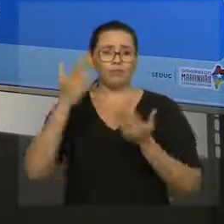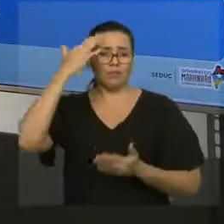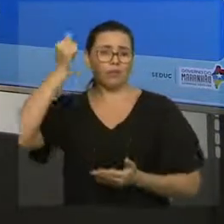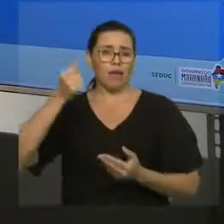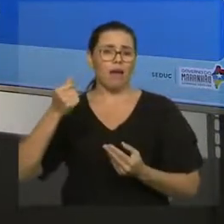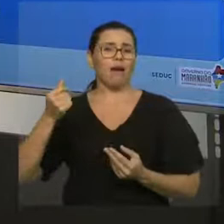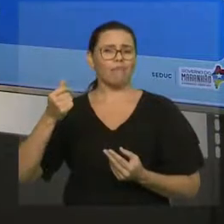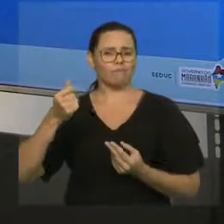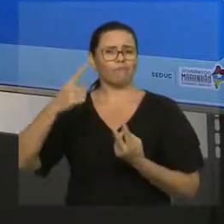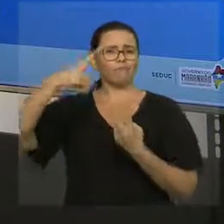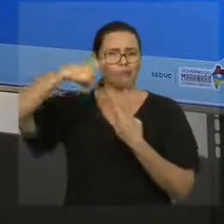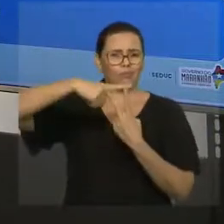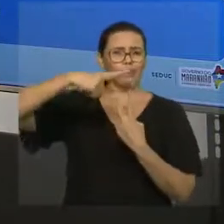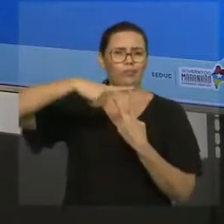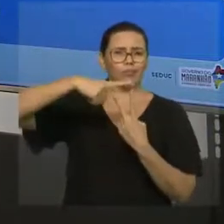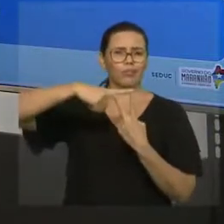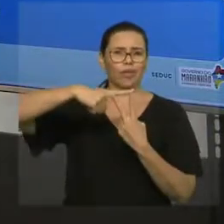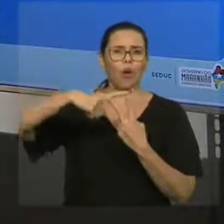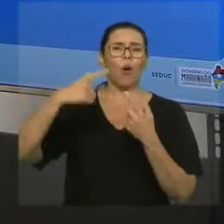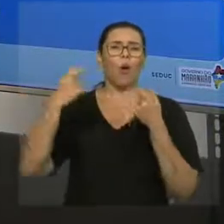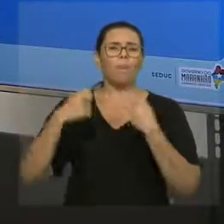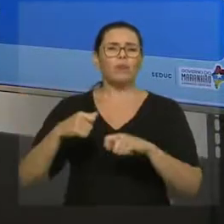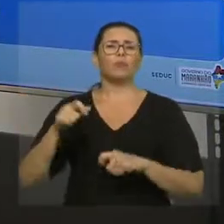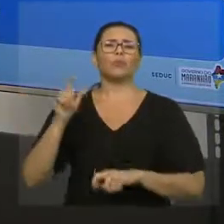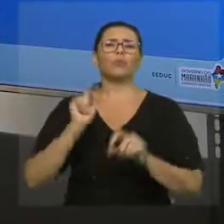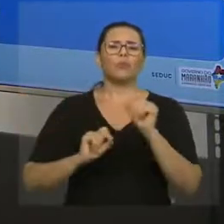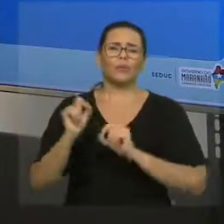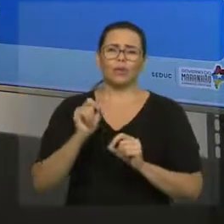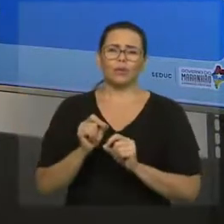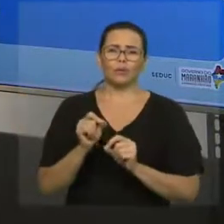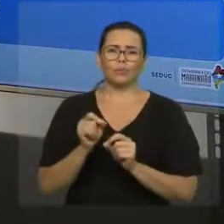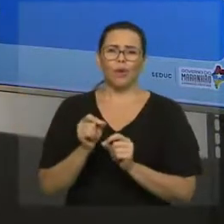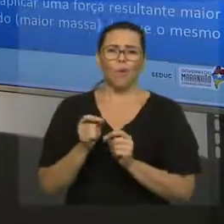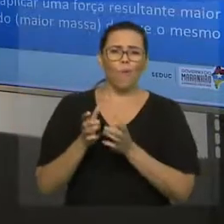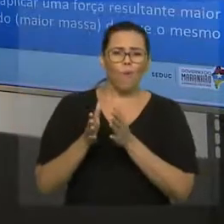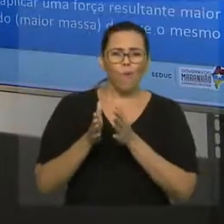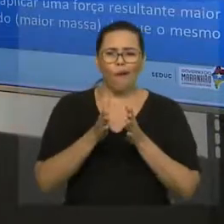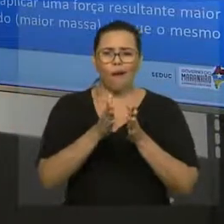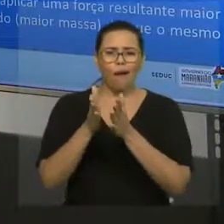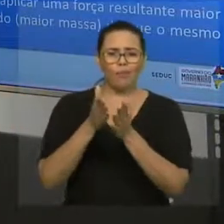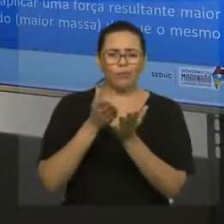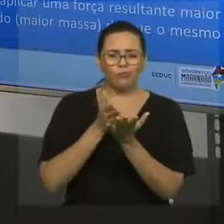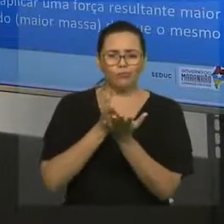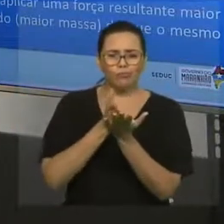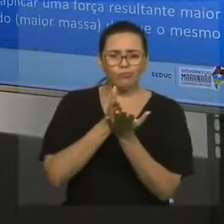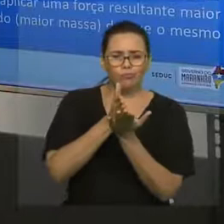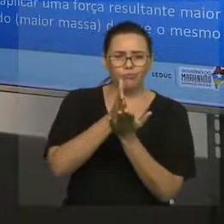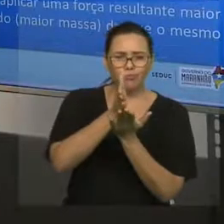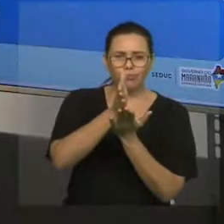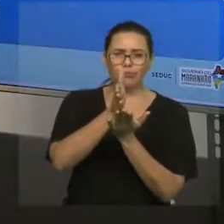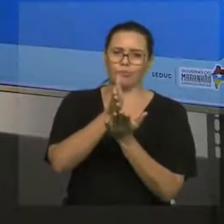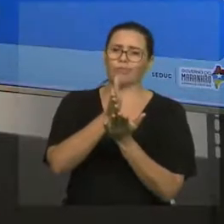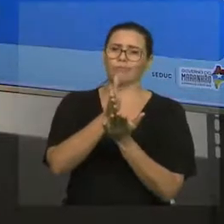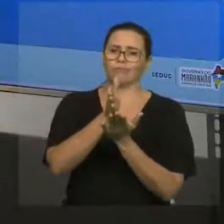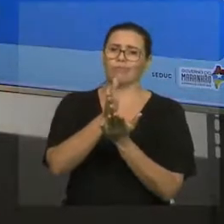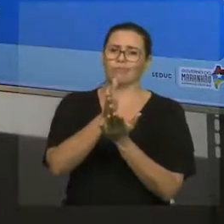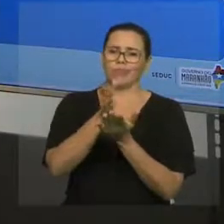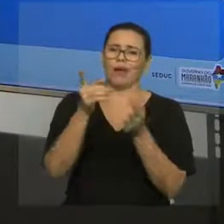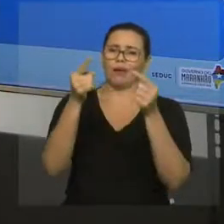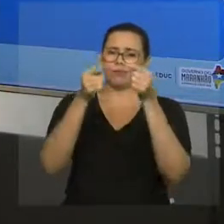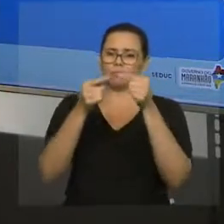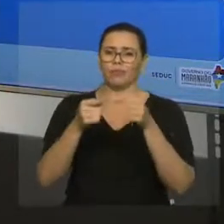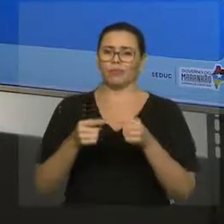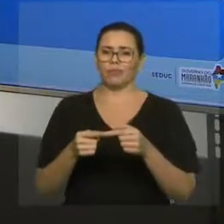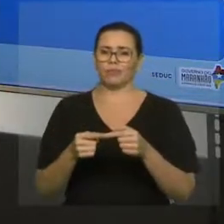precisam, elas necessitam ter a mesma direção e o mesmo sentido. Ok? Então, tem que a força resultante